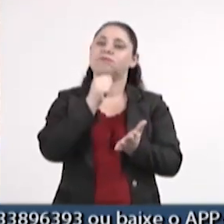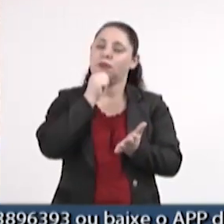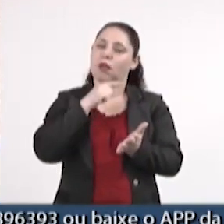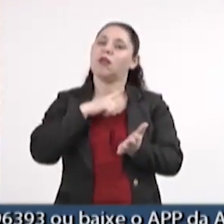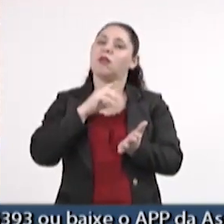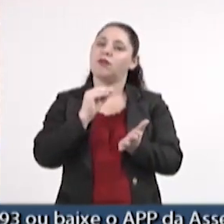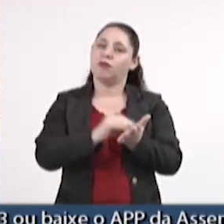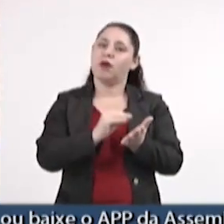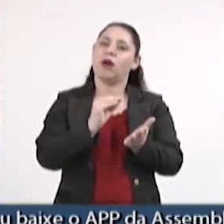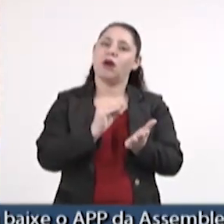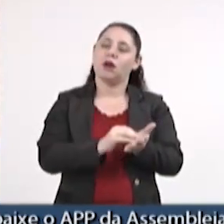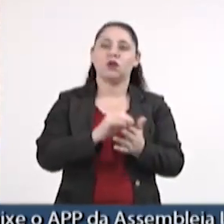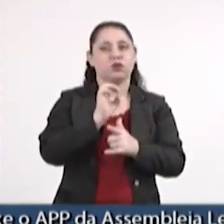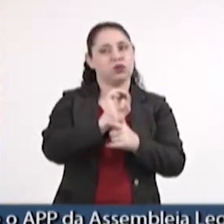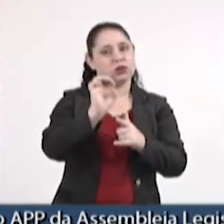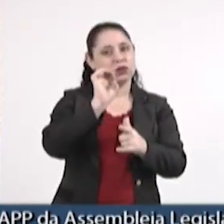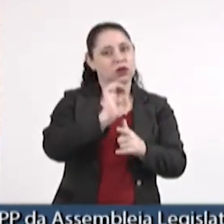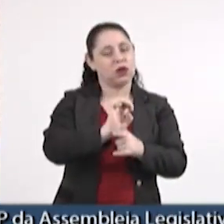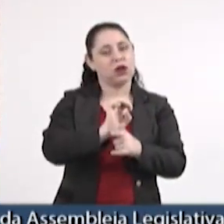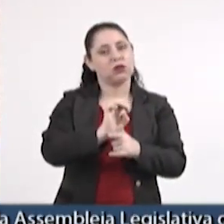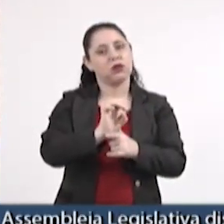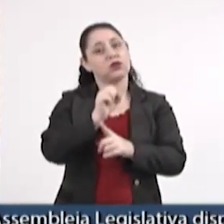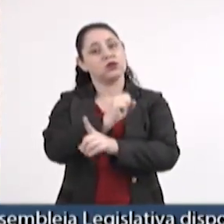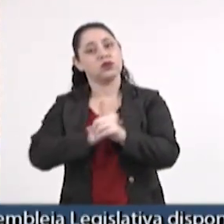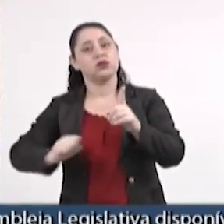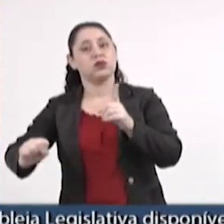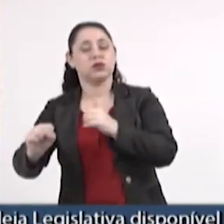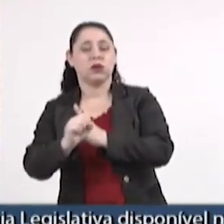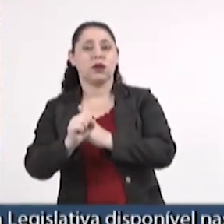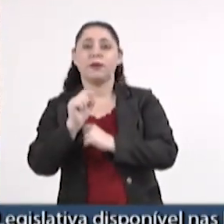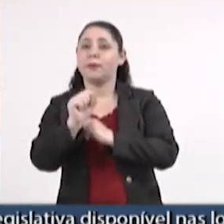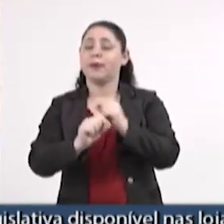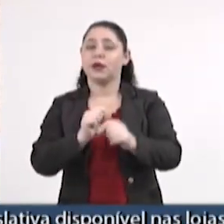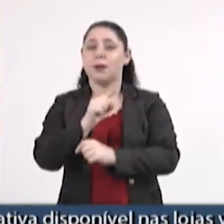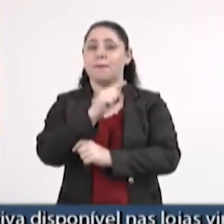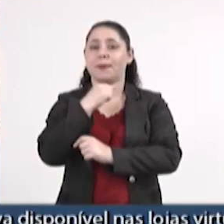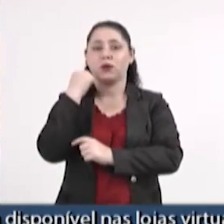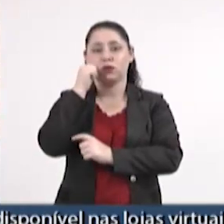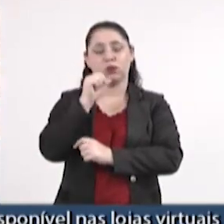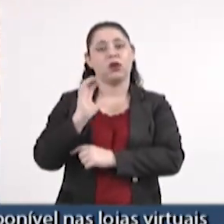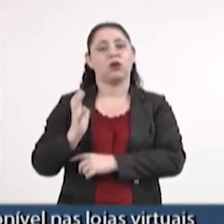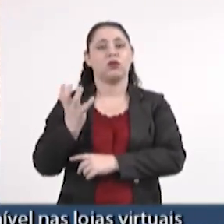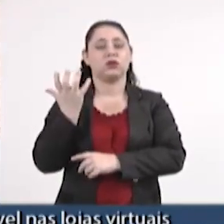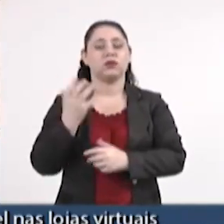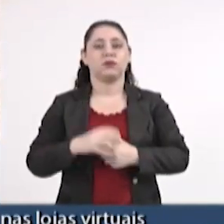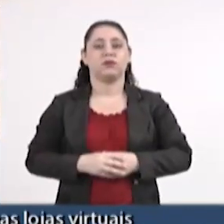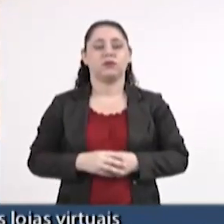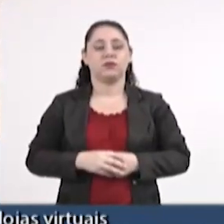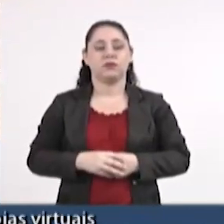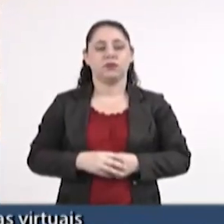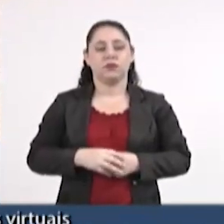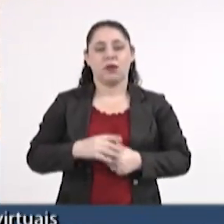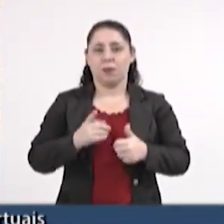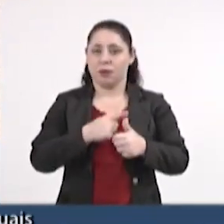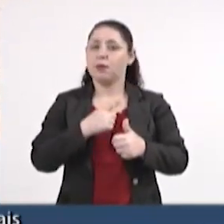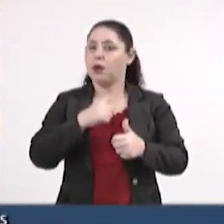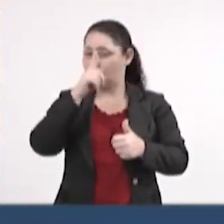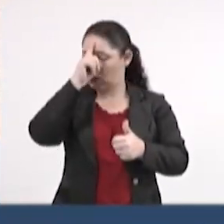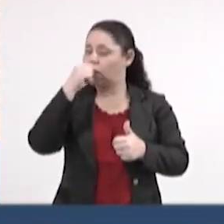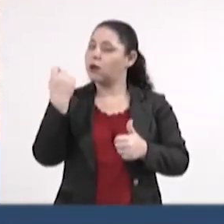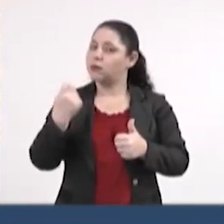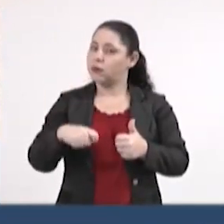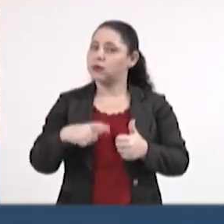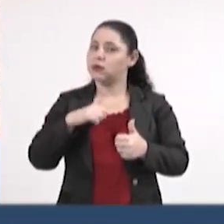há conivência, tanto do Estado quanto da sociedade, para que o feminicídio aconteça. Então, isso eu acho que é a primeira ideia que a gente